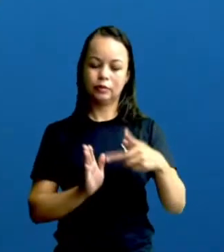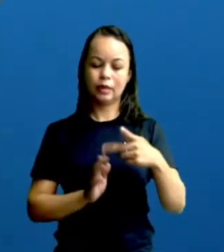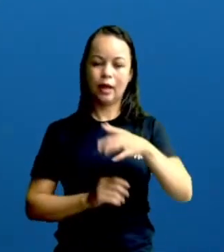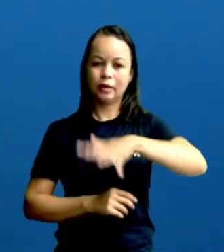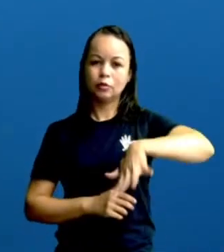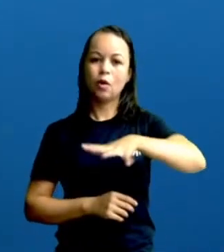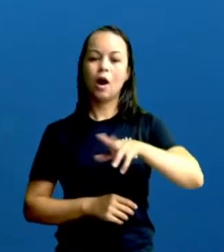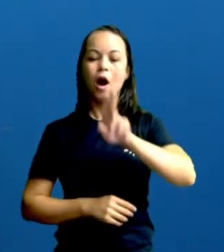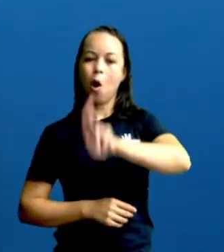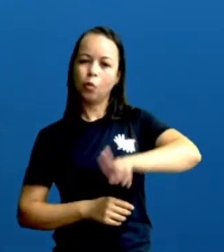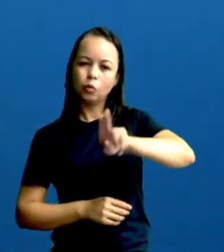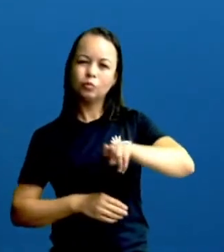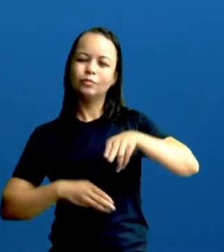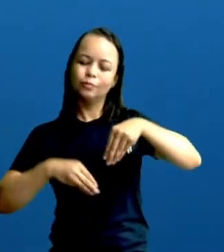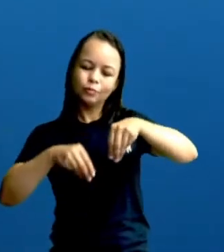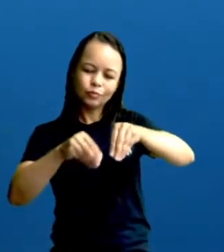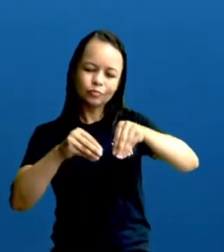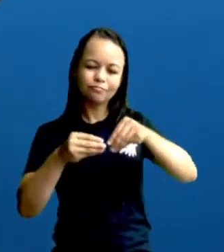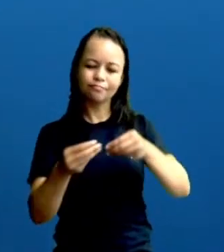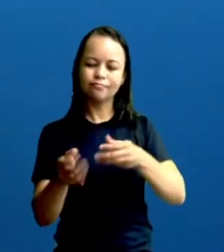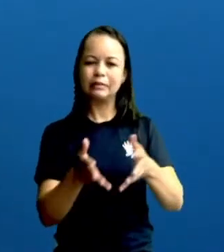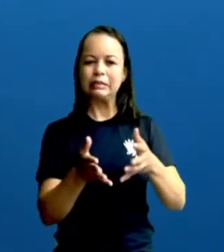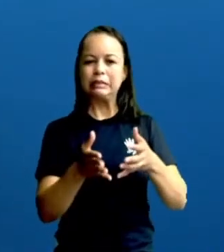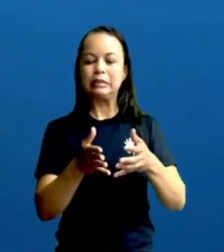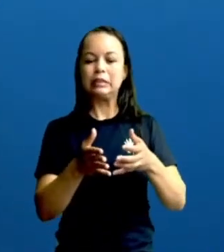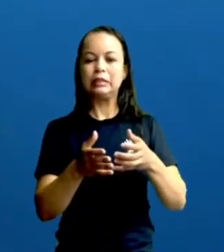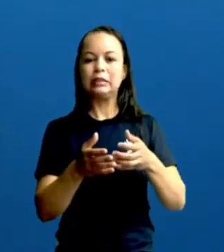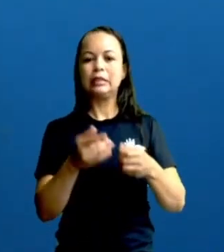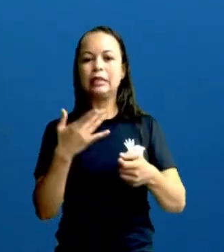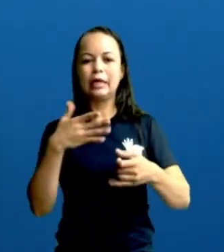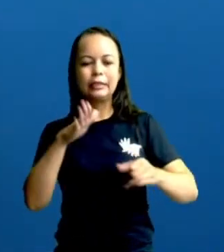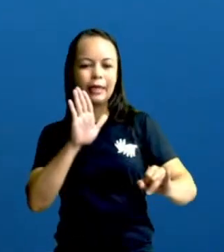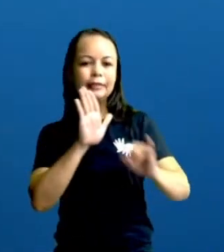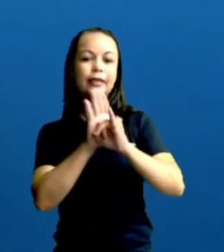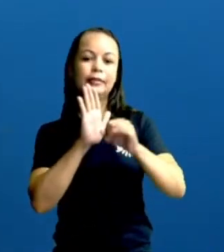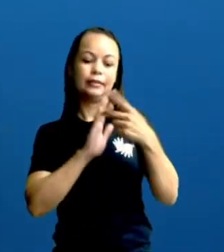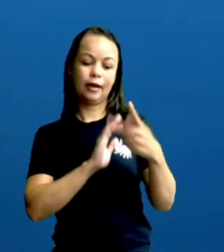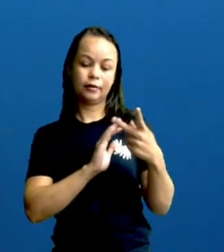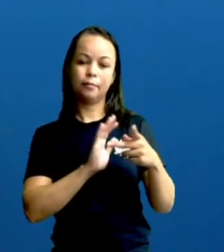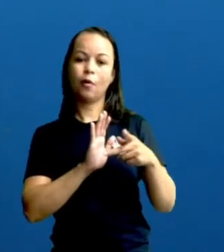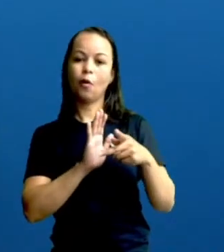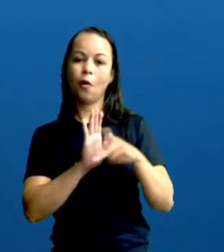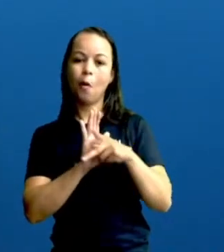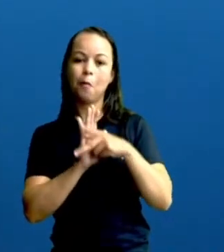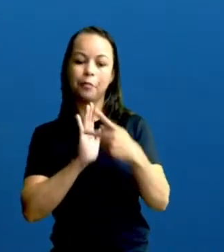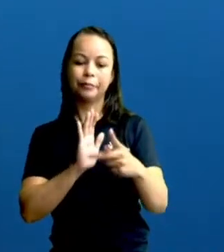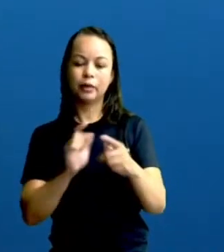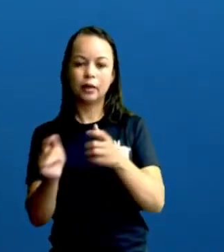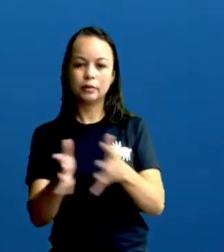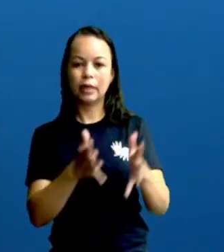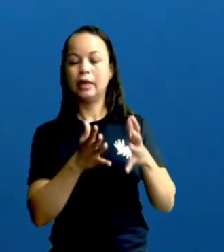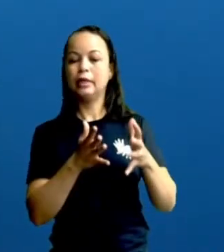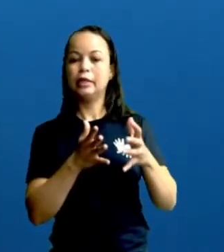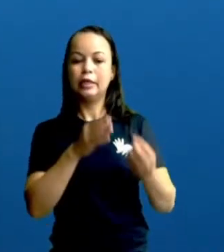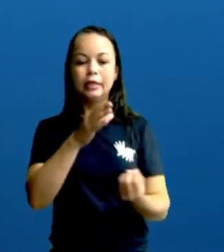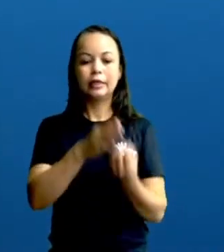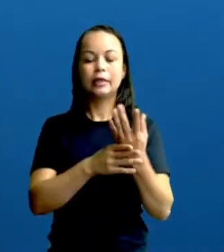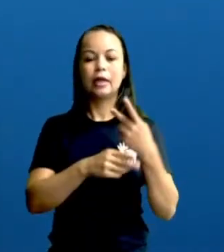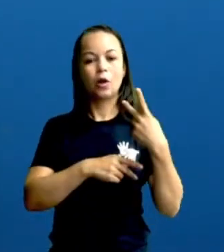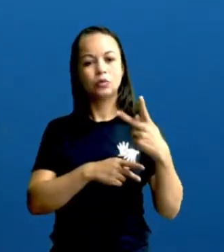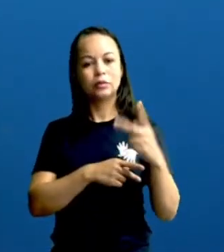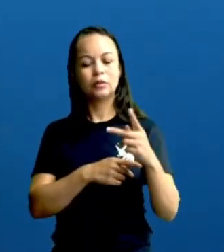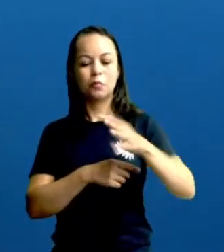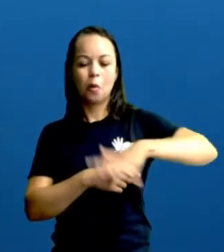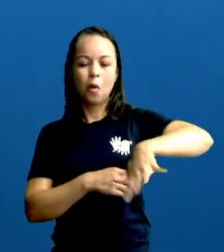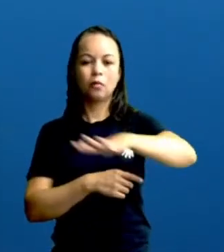ao uso da sua terra, que garantam as suas identidades, que garantam eles construírem o seu patrimônio que não